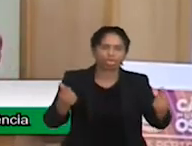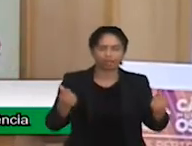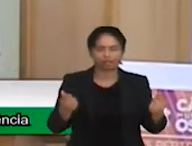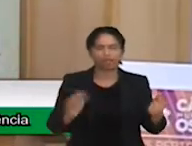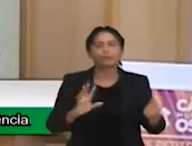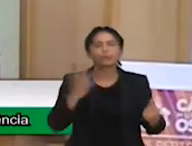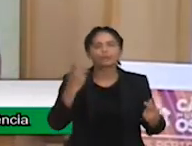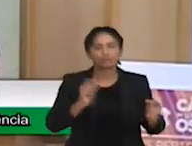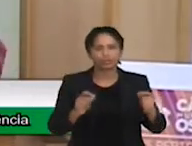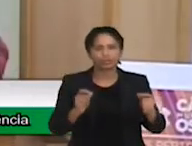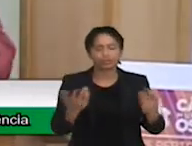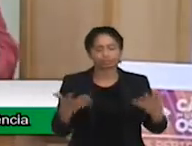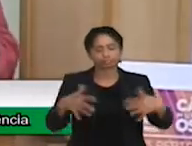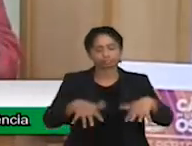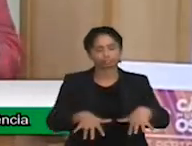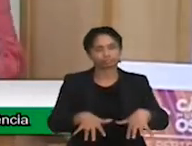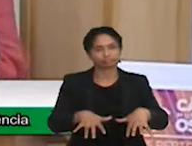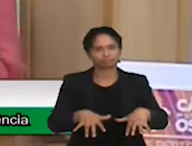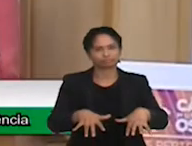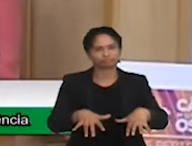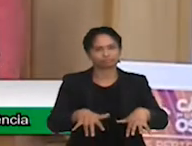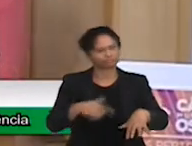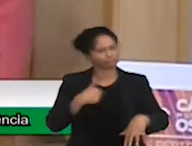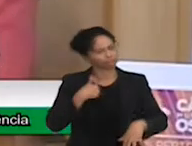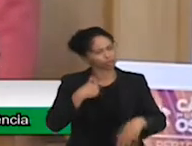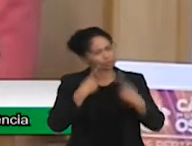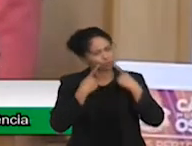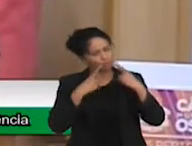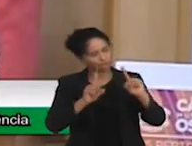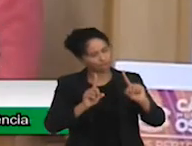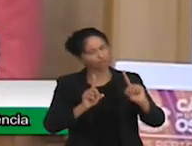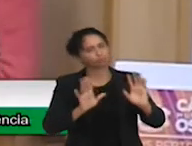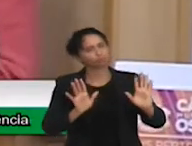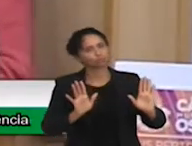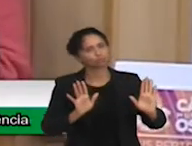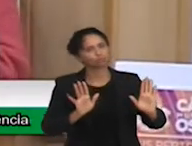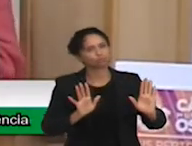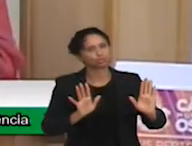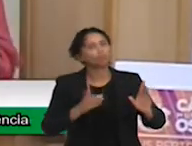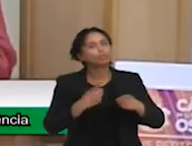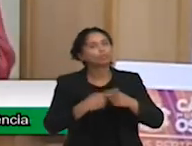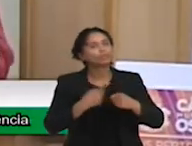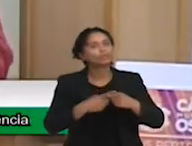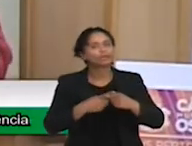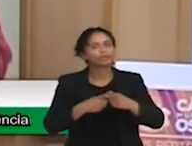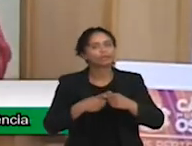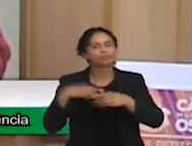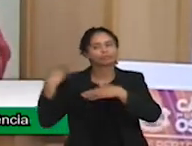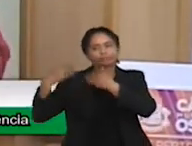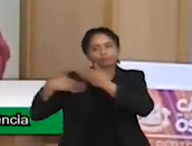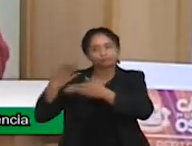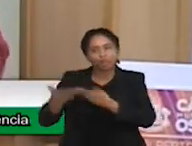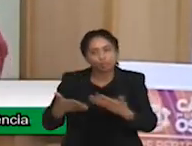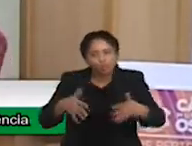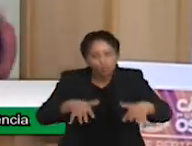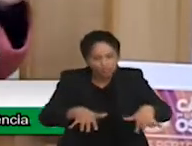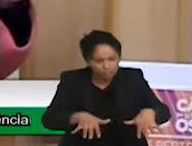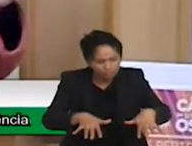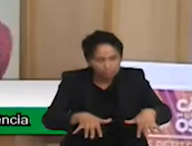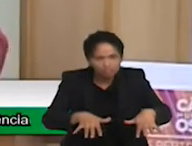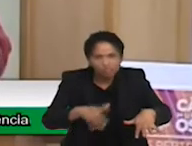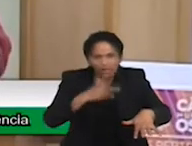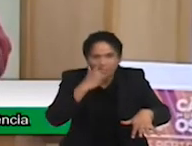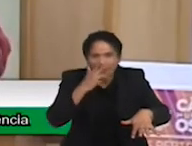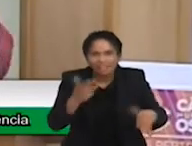muito crítica à questão da inclusão, como ela aconteceu, porque ela aconteceu de maneira a cumprir uma